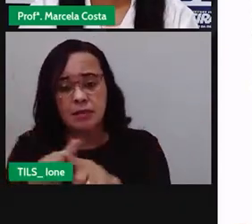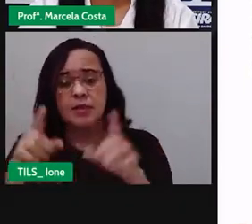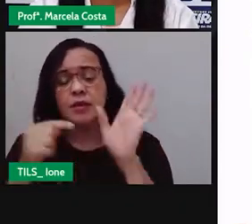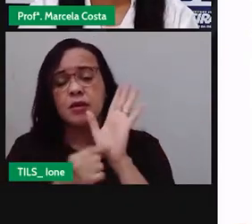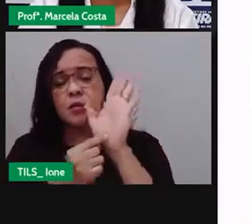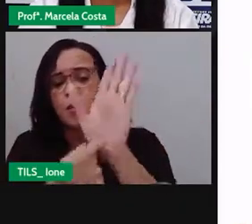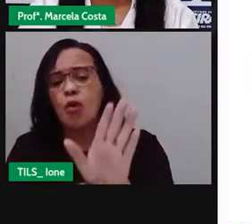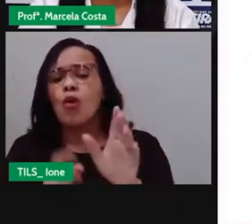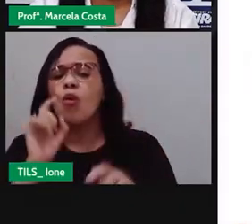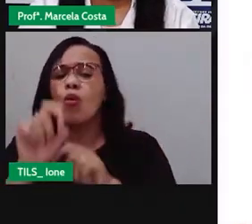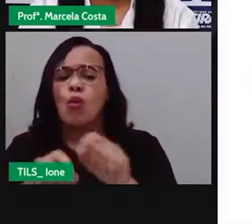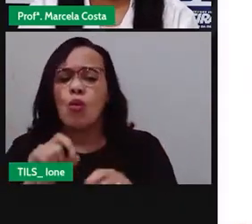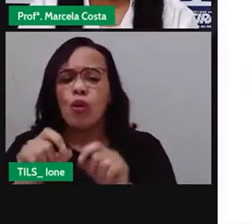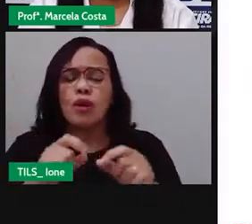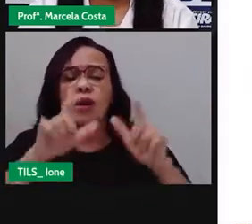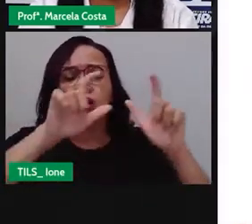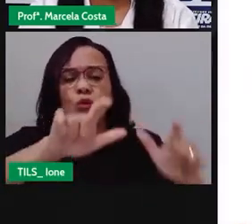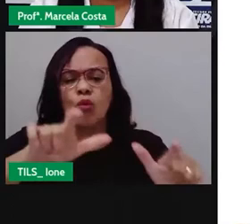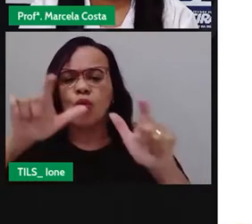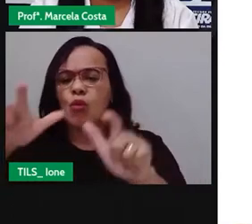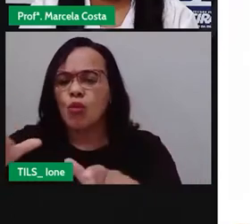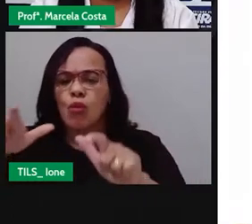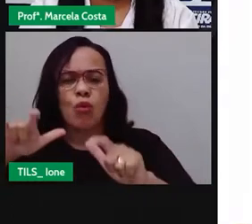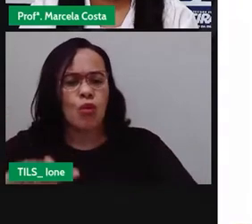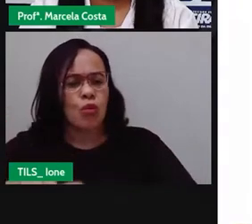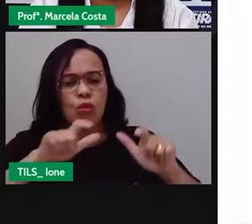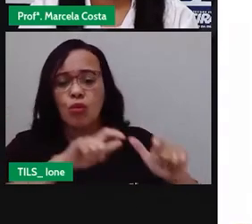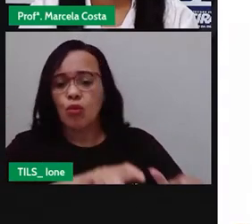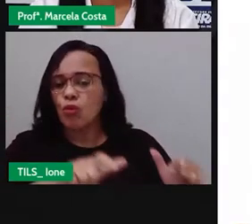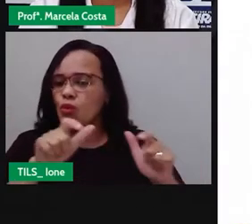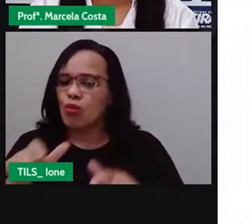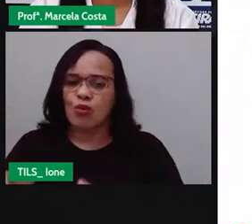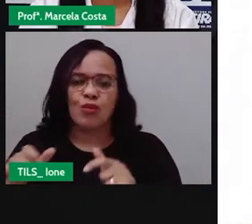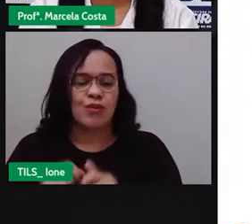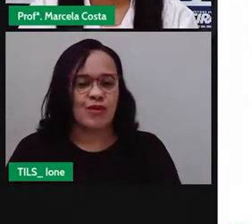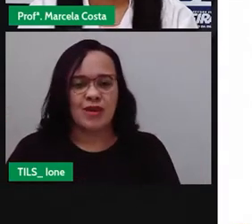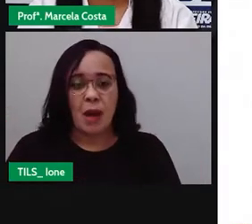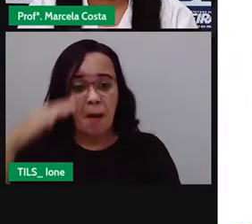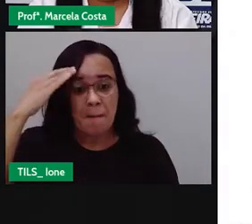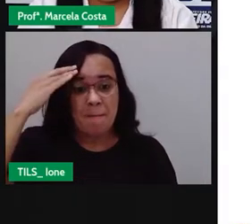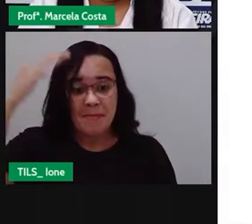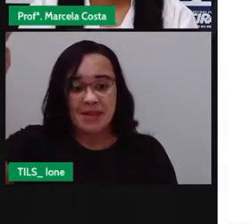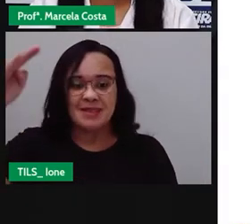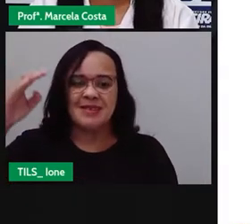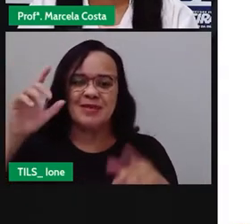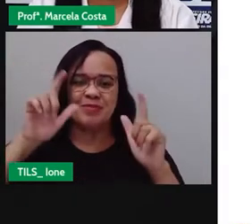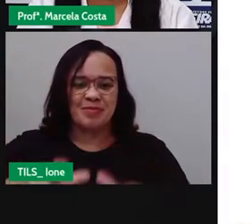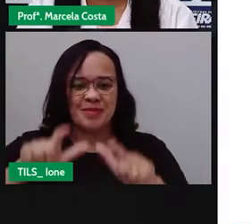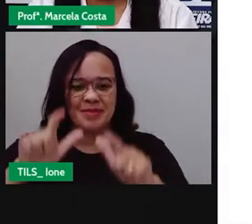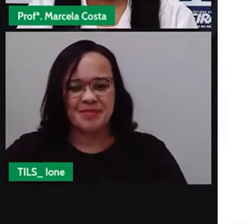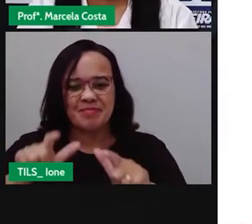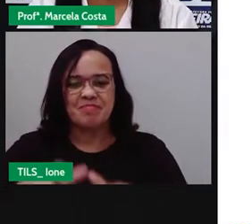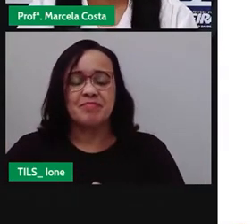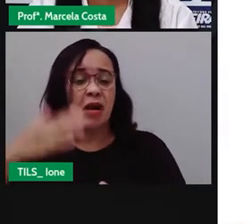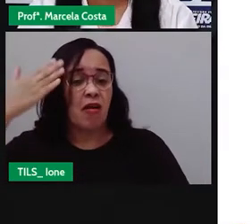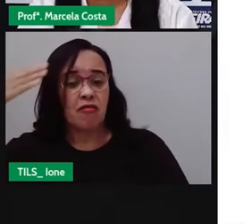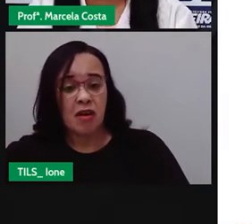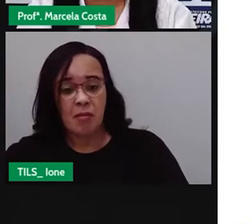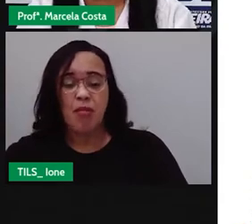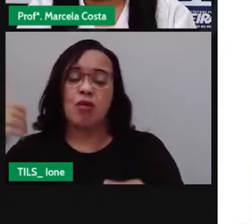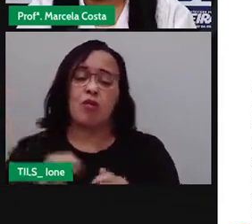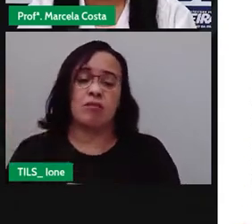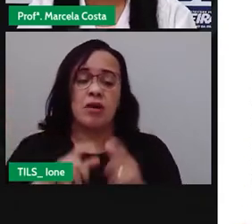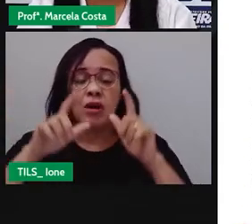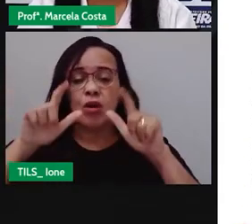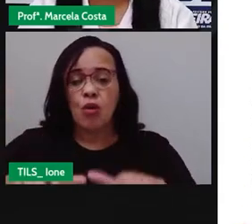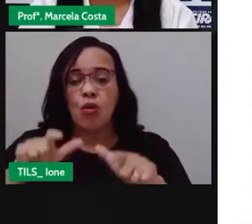os lugares que são pontos turísticos. Então, traz o nome do lugar, uma imagem para